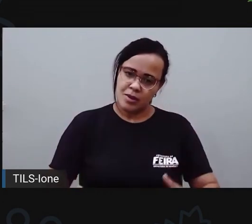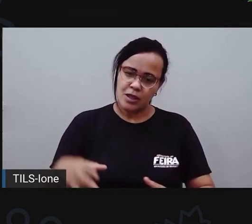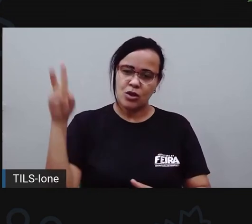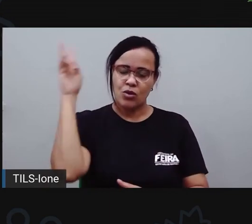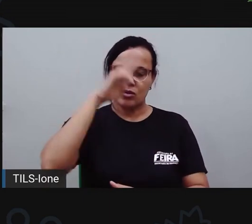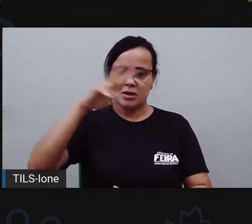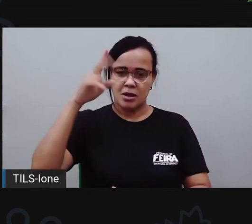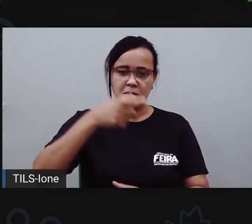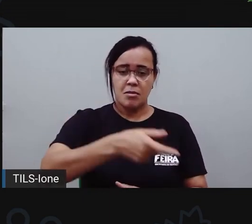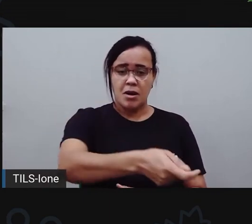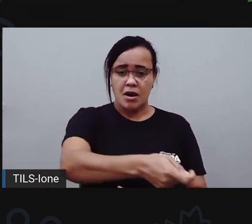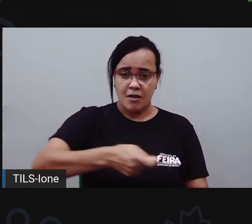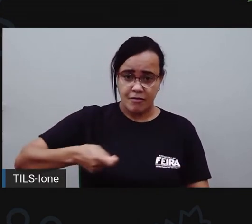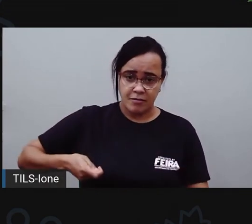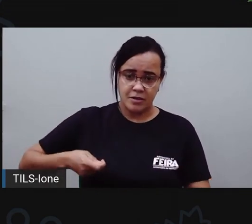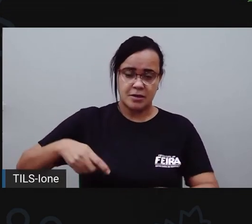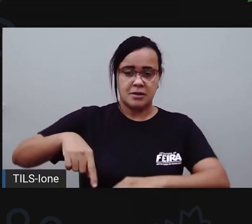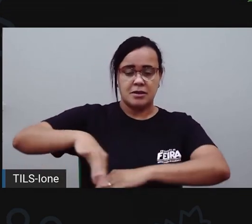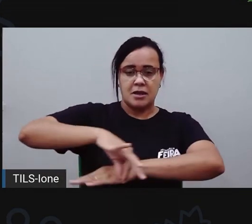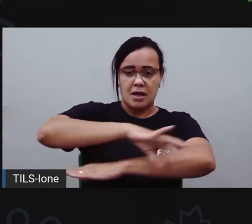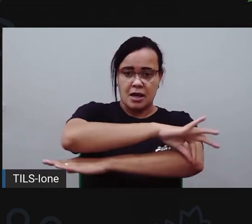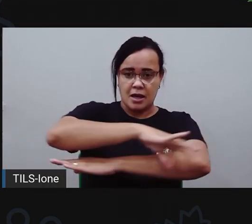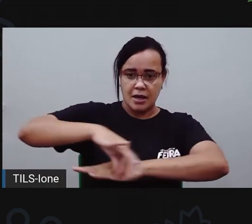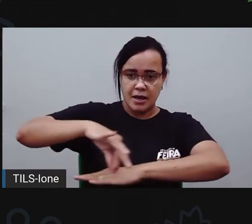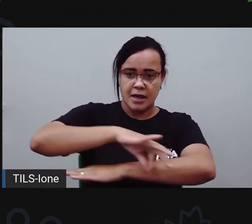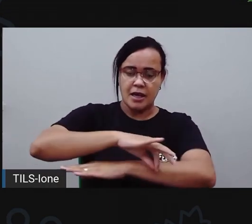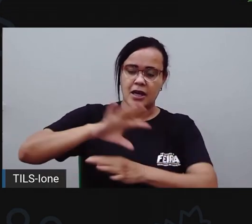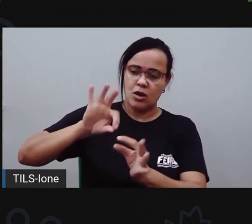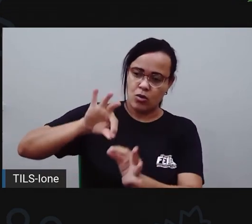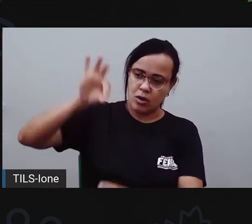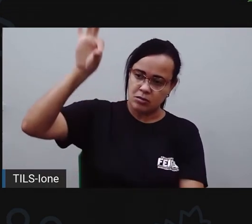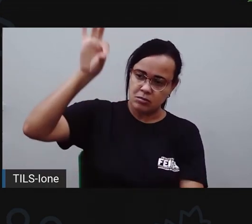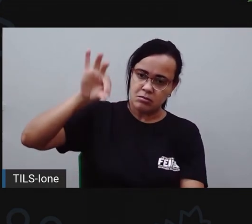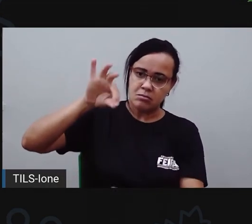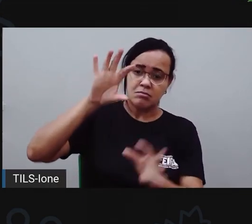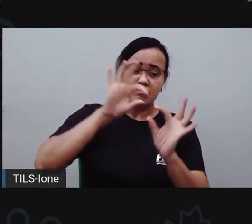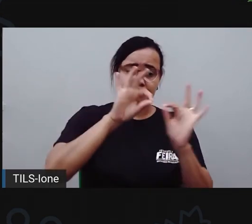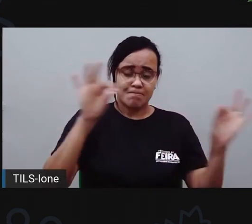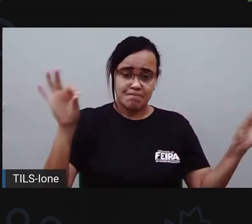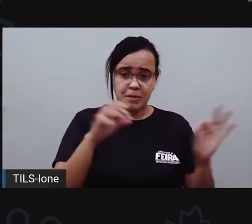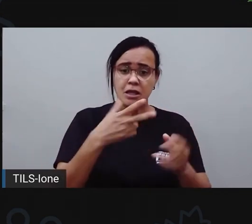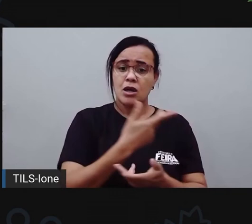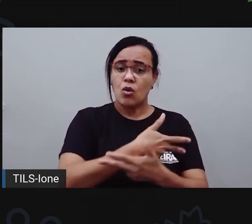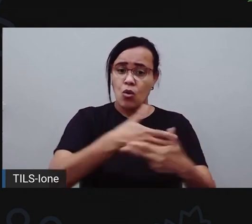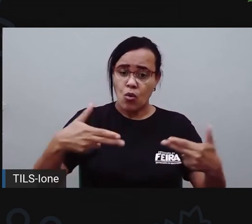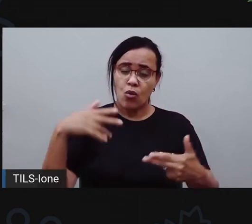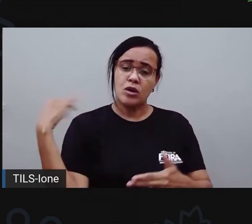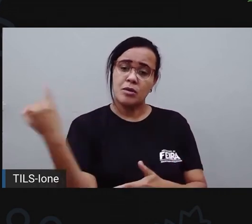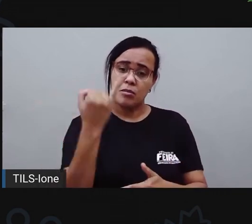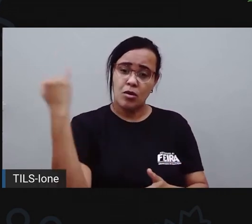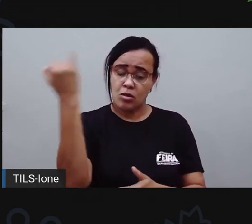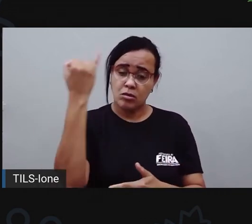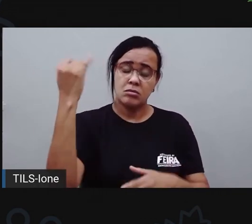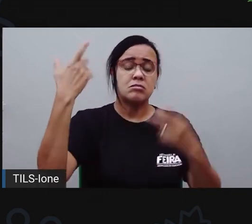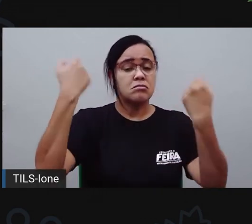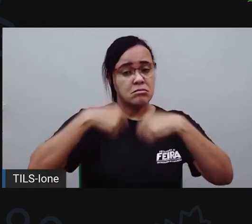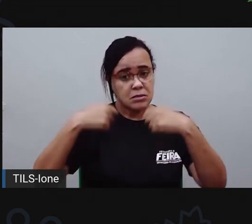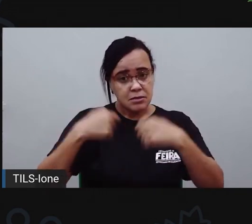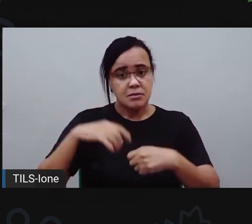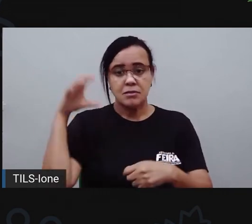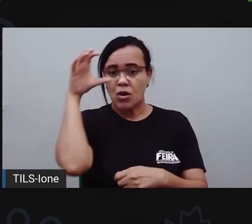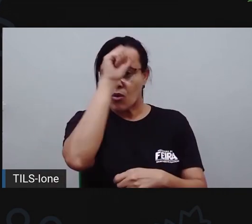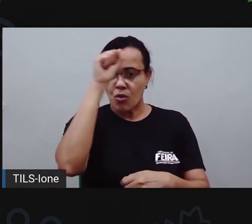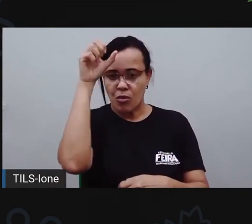da fita métrica, então, são instrumentos importantes e que a gente precisa aprender, né, a utilizar,